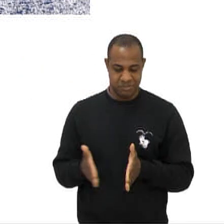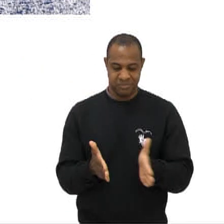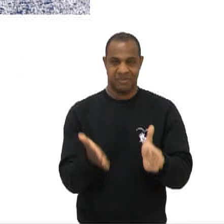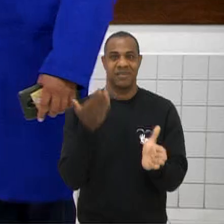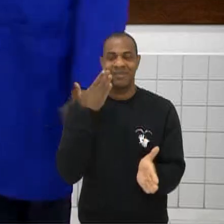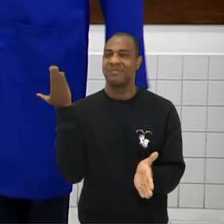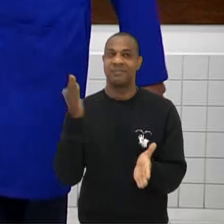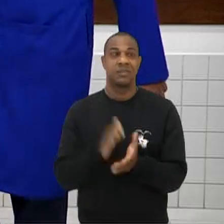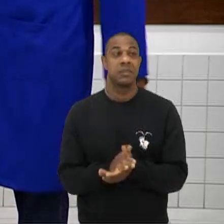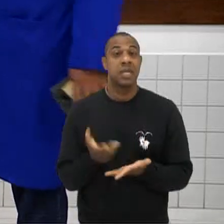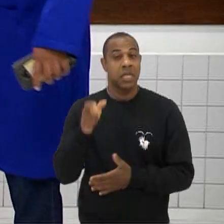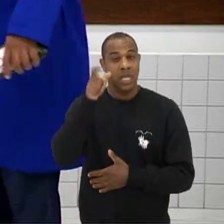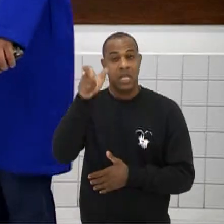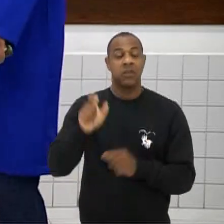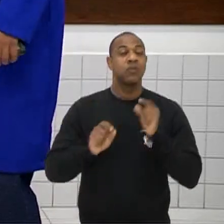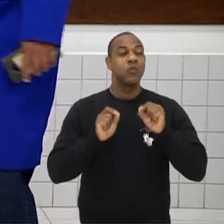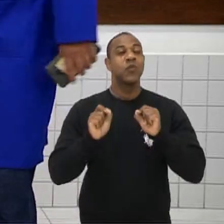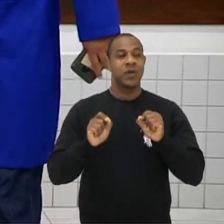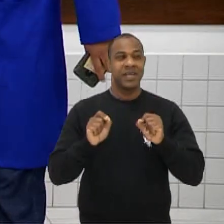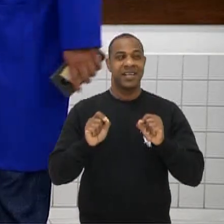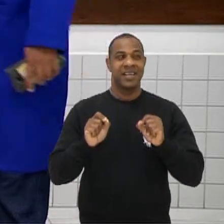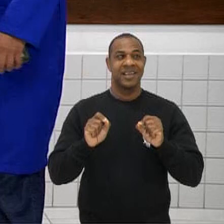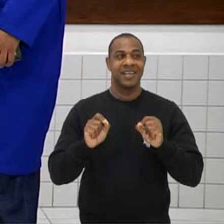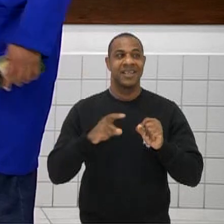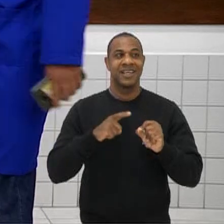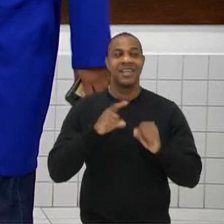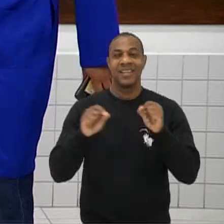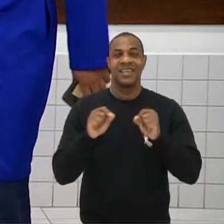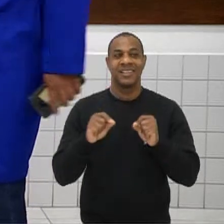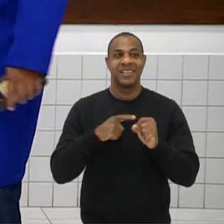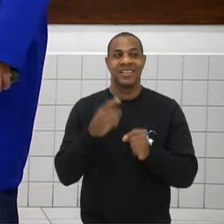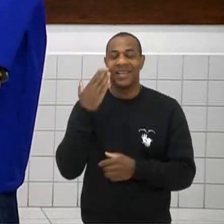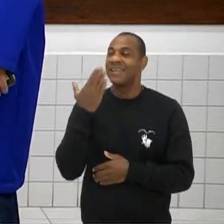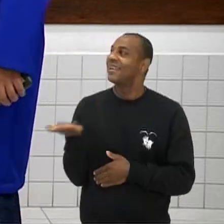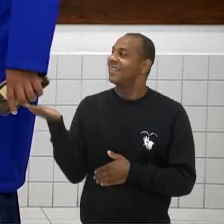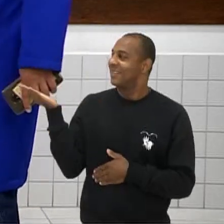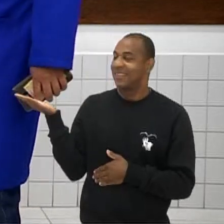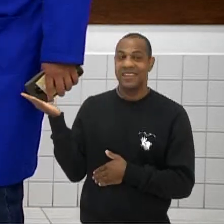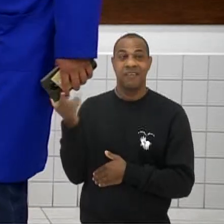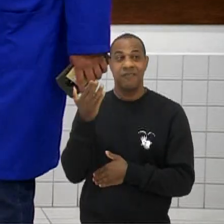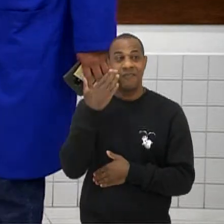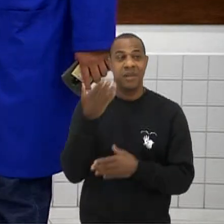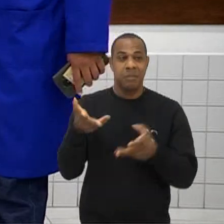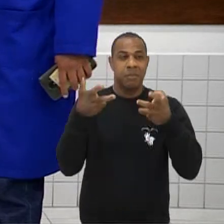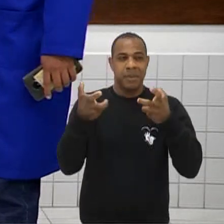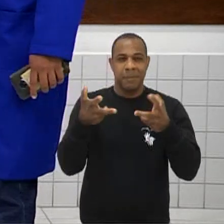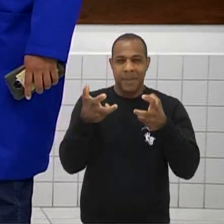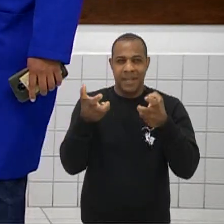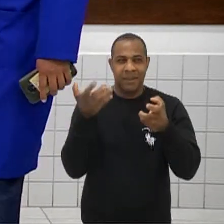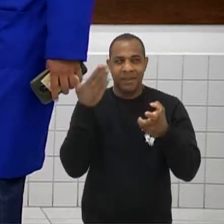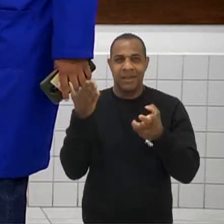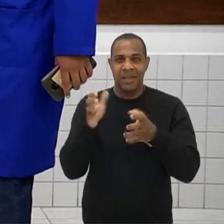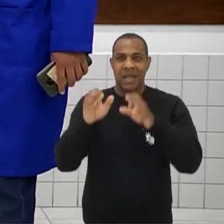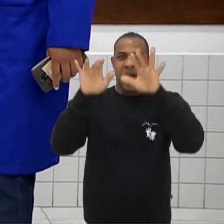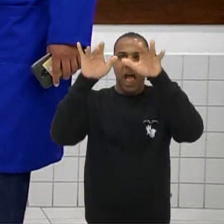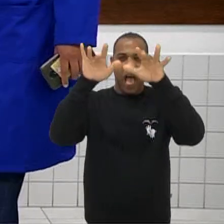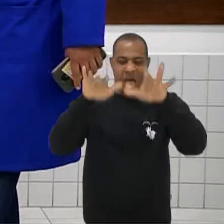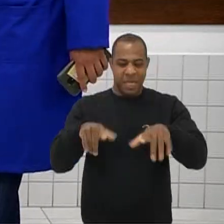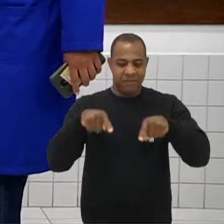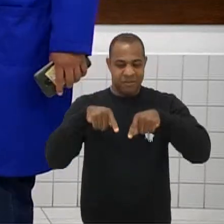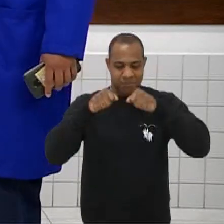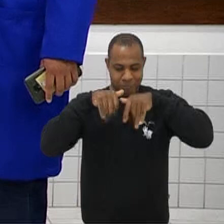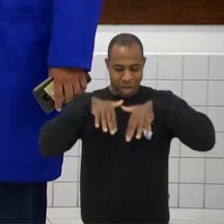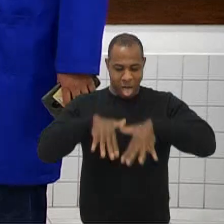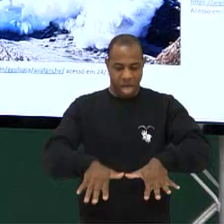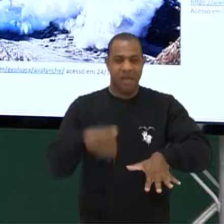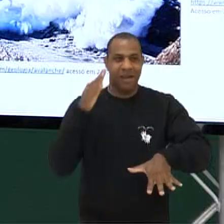conectado Cara, e uma coisa interessante É a questão como a natureza é sábio, né? Vejam que essa neve acumular Na verdade, sofreu uma